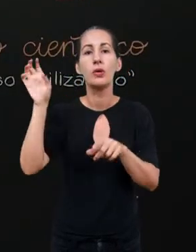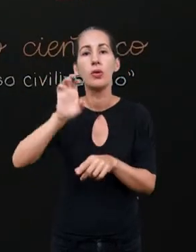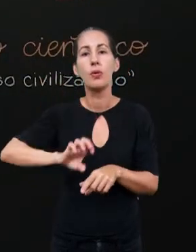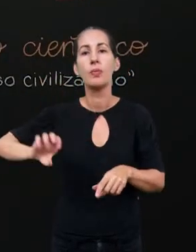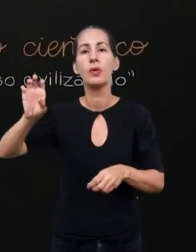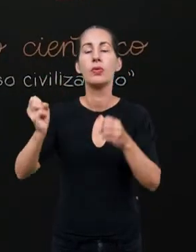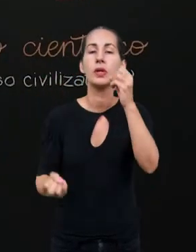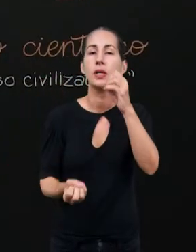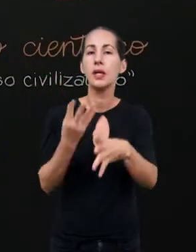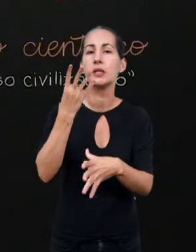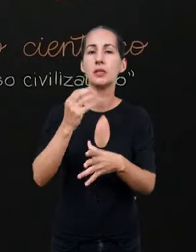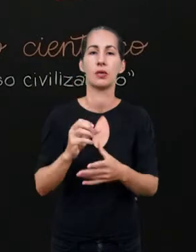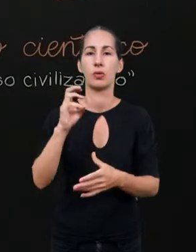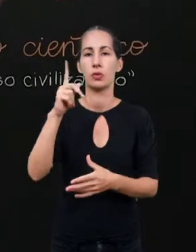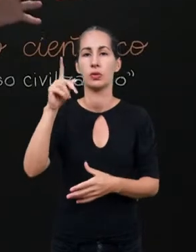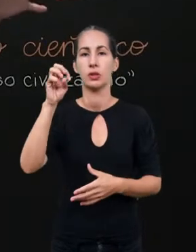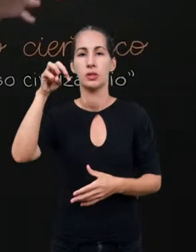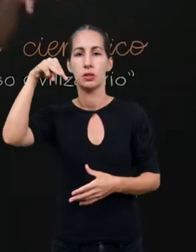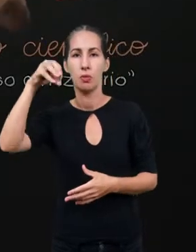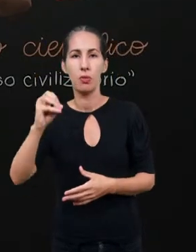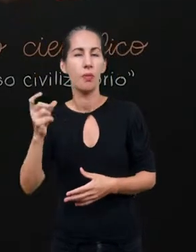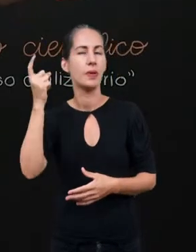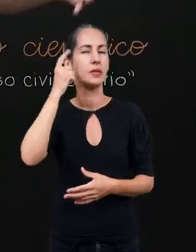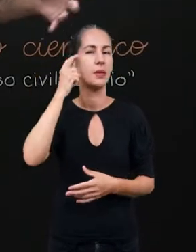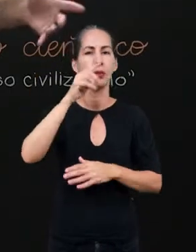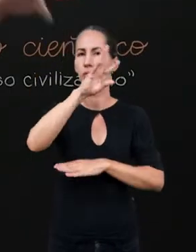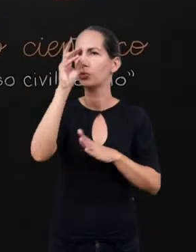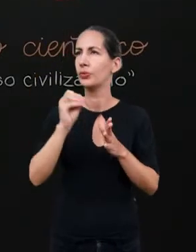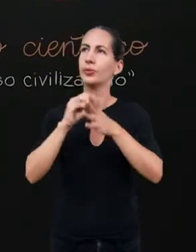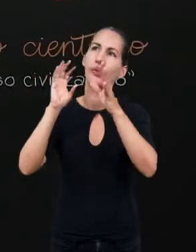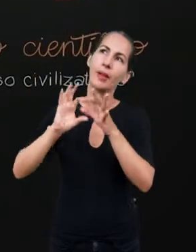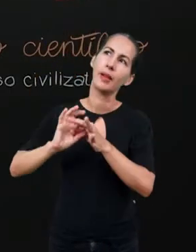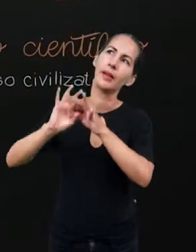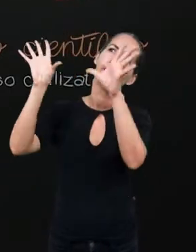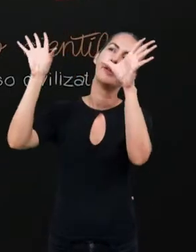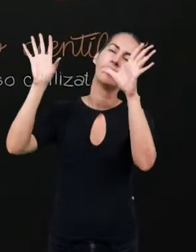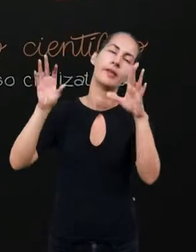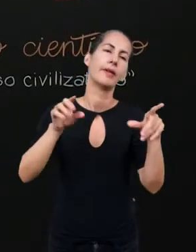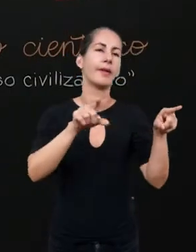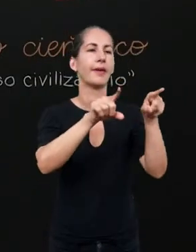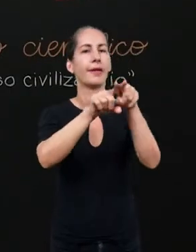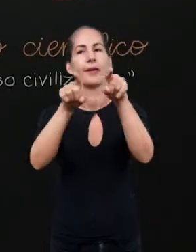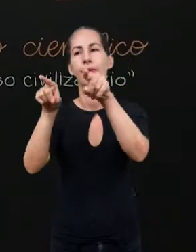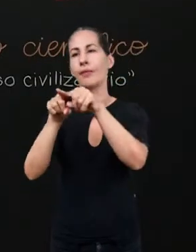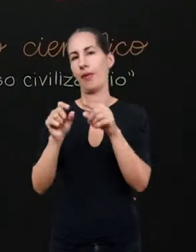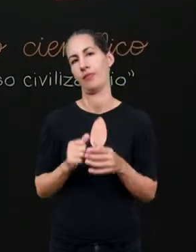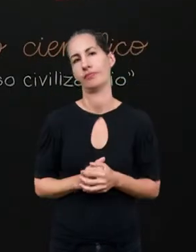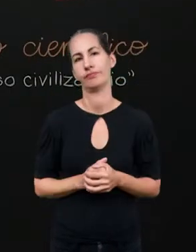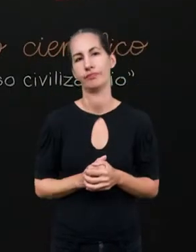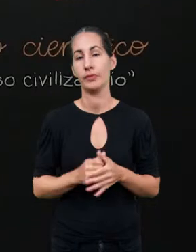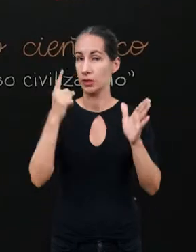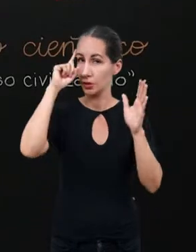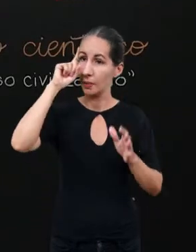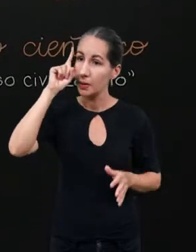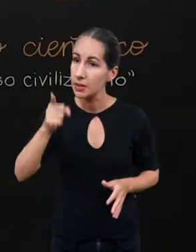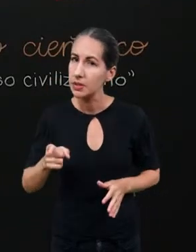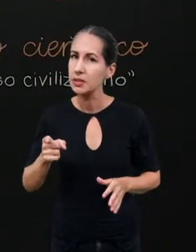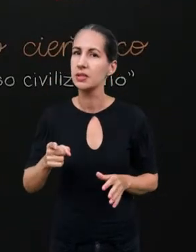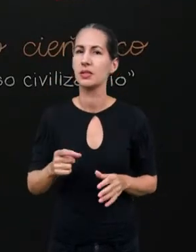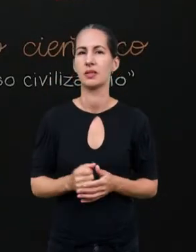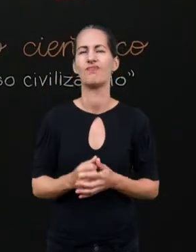frutos do iluminismo, frutos daquela ideia de que todos são livres e iguais, estão estabelecendo uma